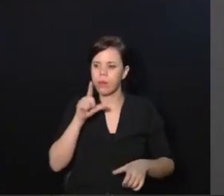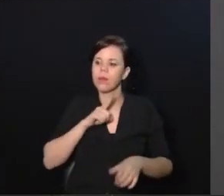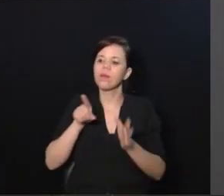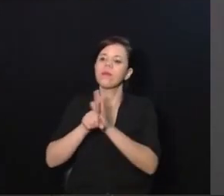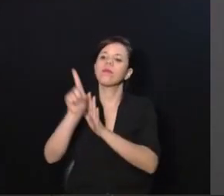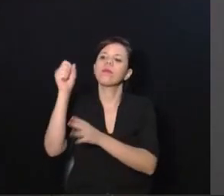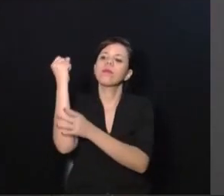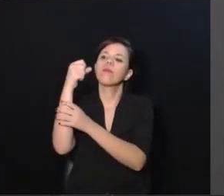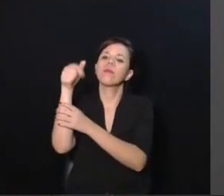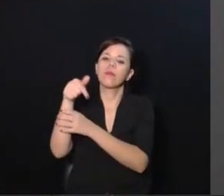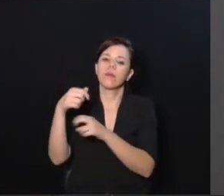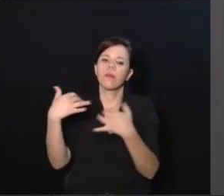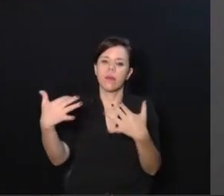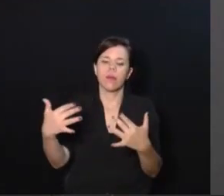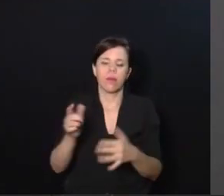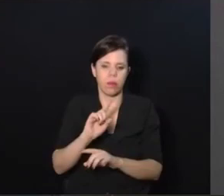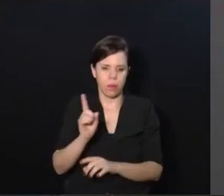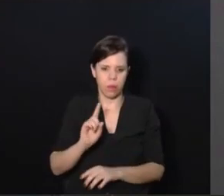plateia?